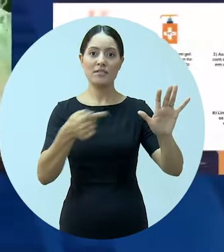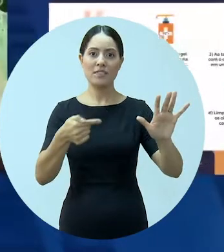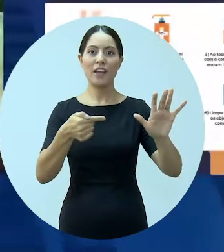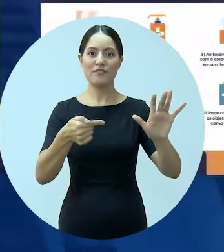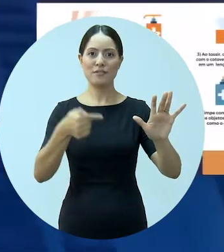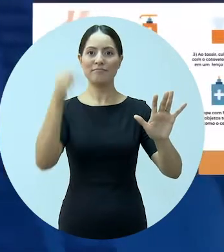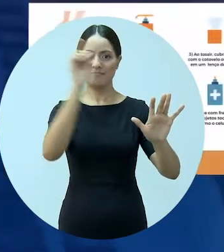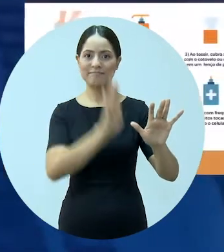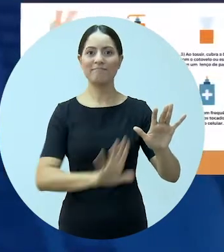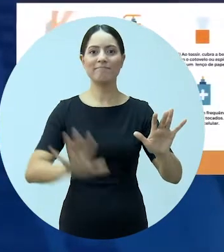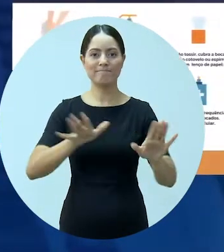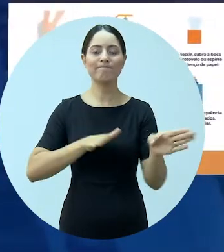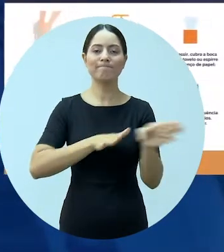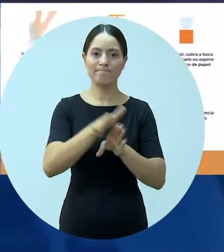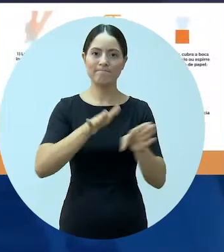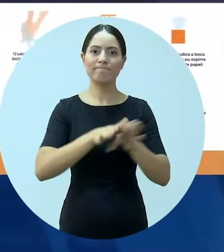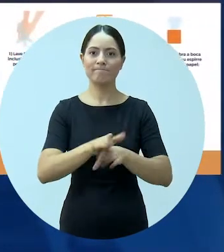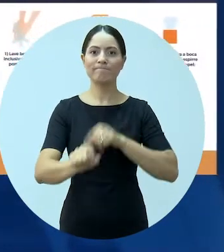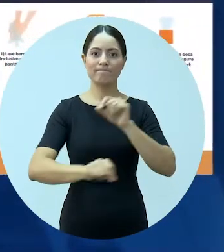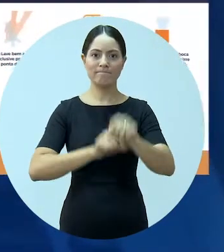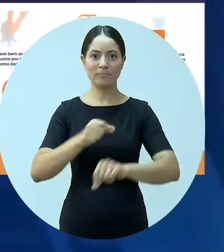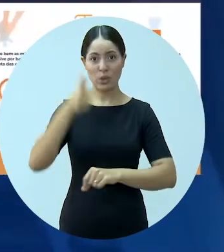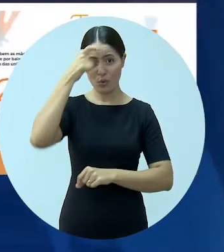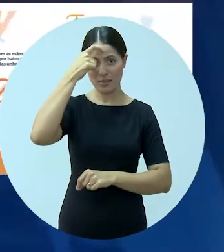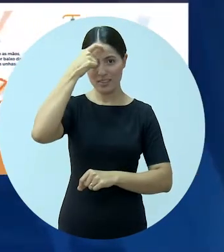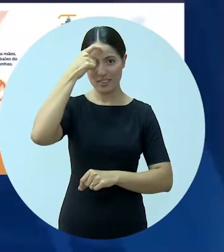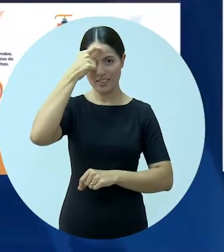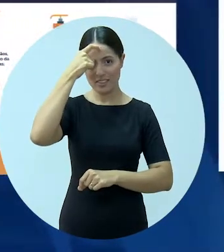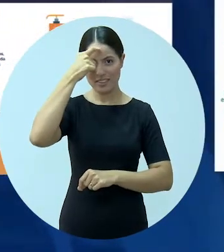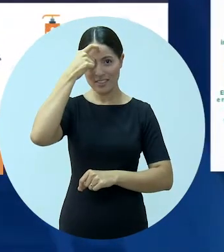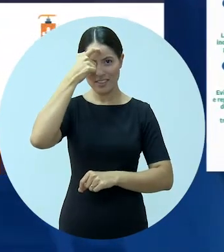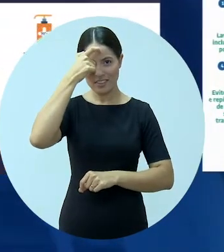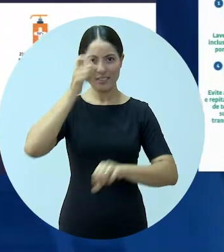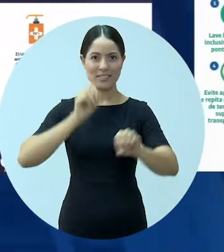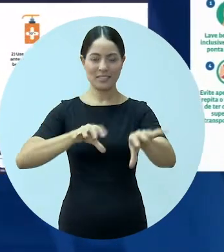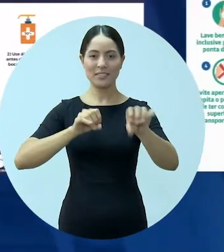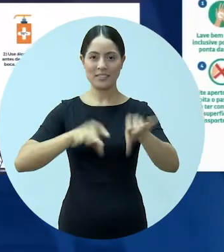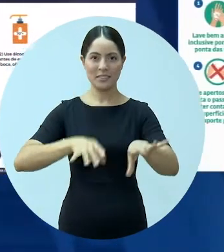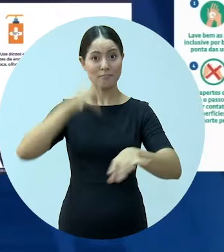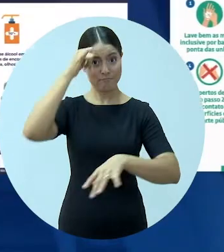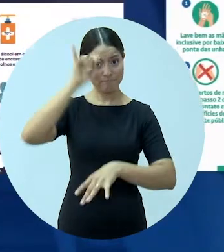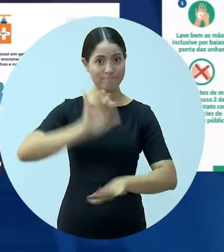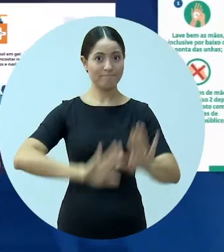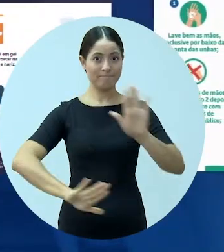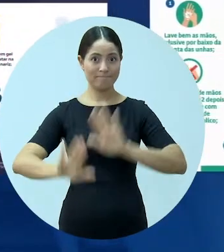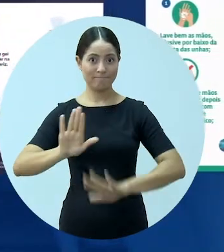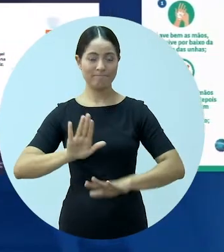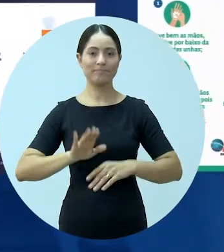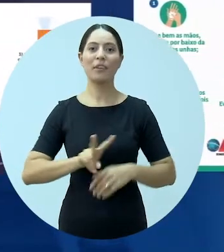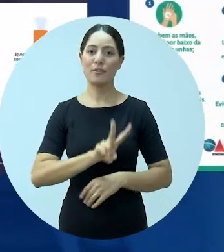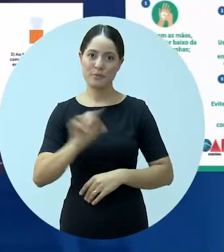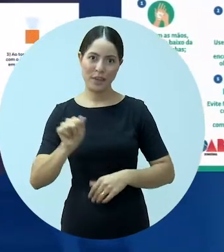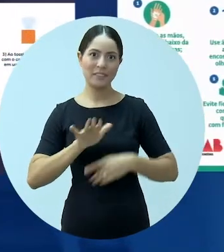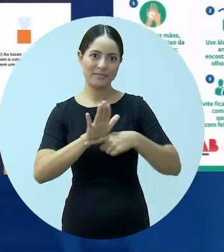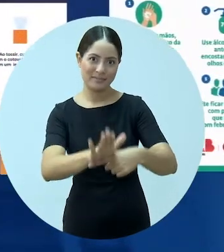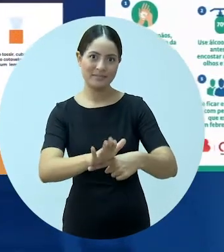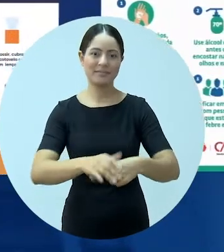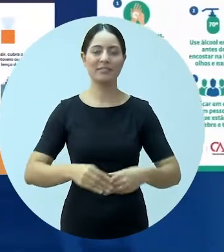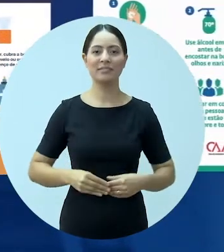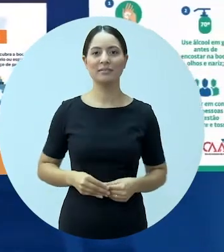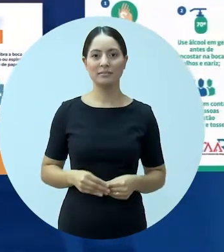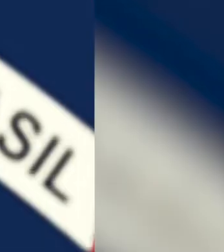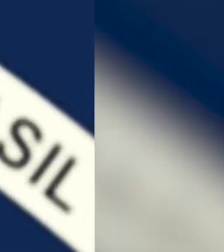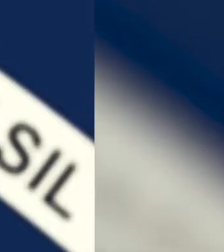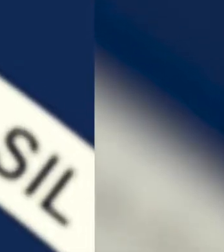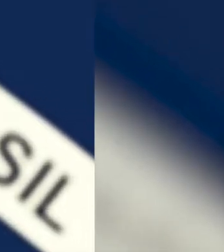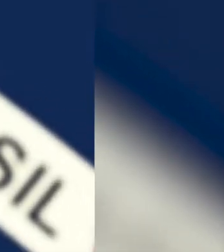Nacional, em conjunto com as 27 seccionais, vai continuar o trabalho de orientação, conscientização e prevenção. Faça você também a